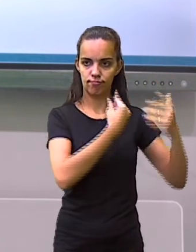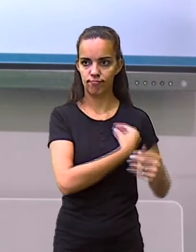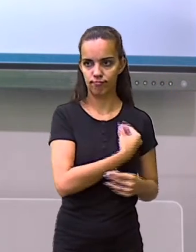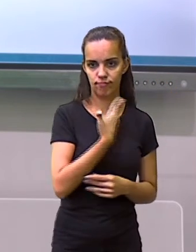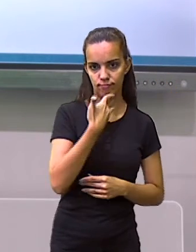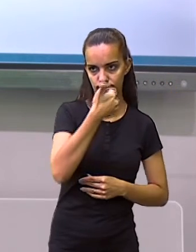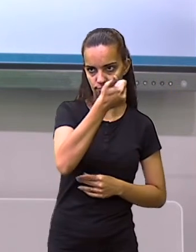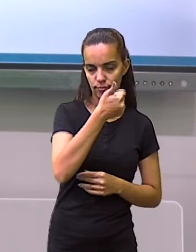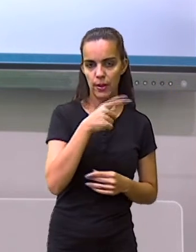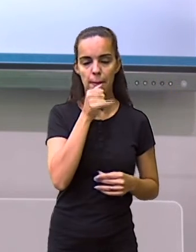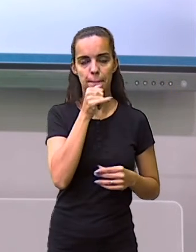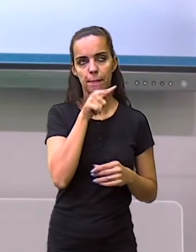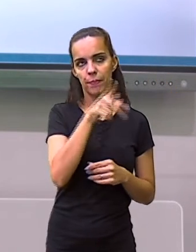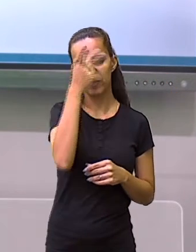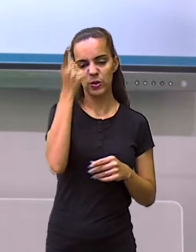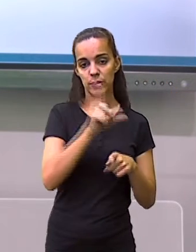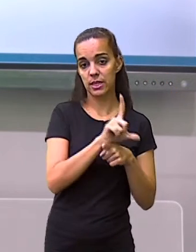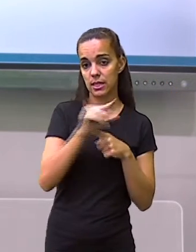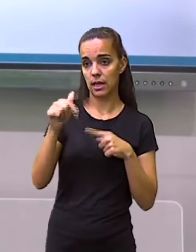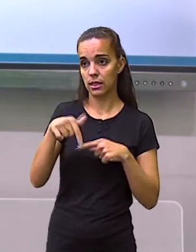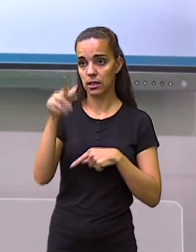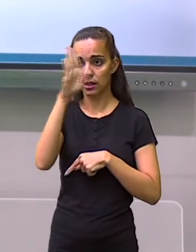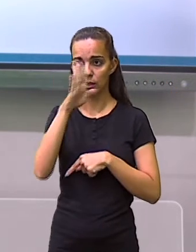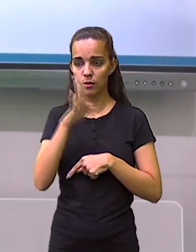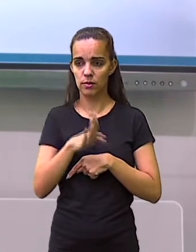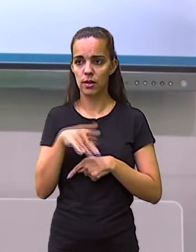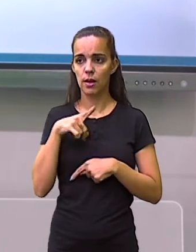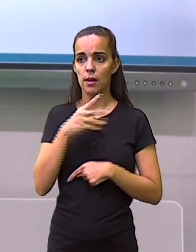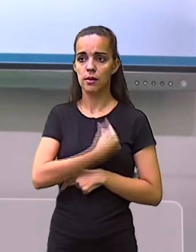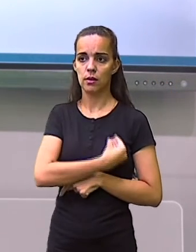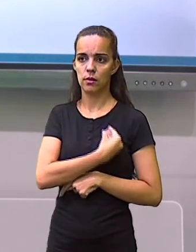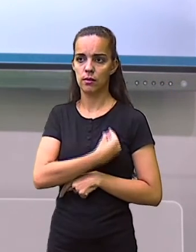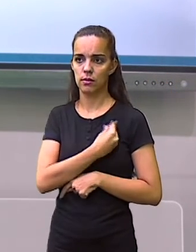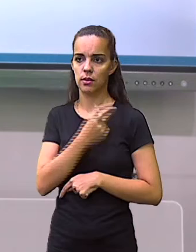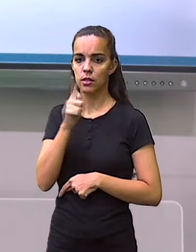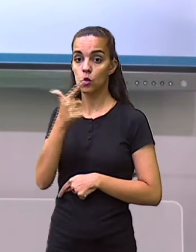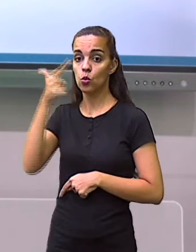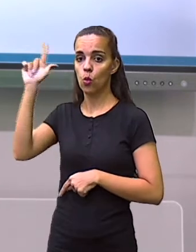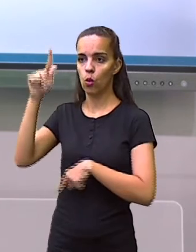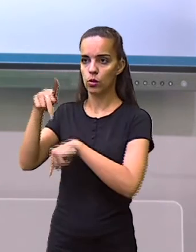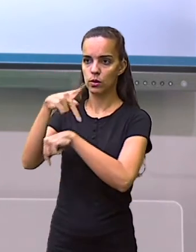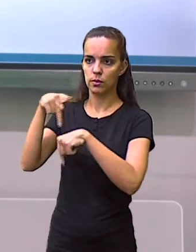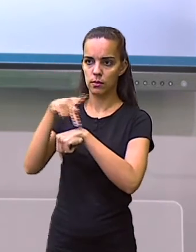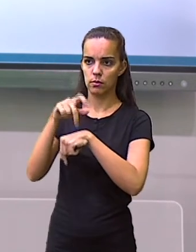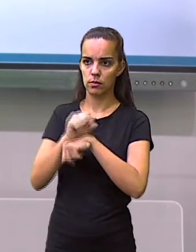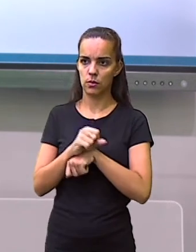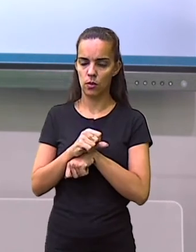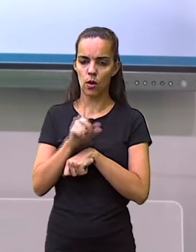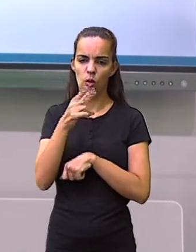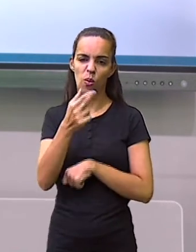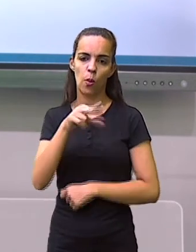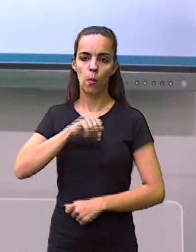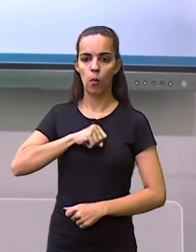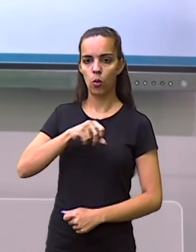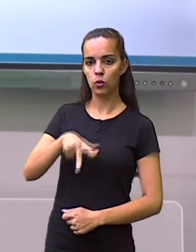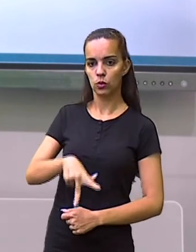sair do Brasil, a saída de brasileiros para viver em outro país como Portugal.